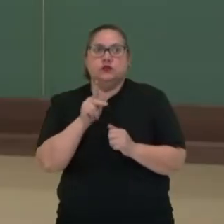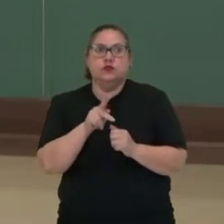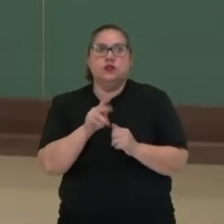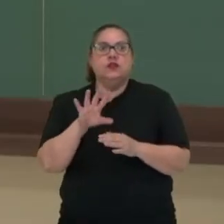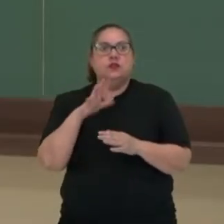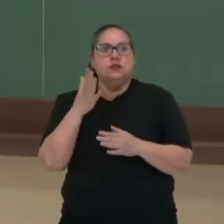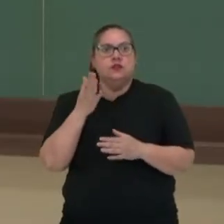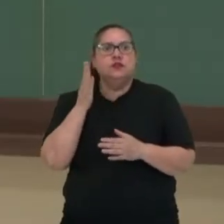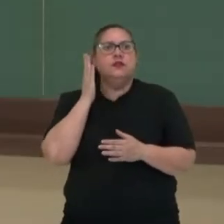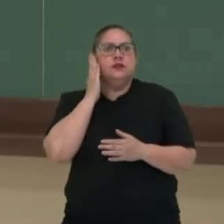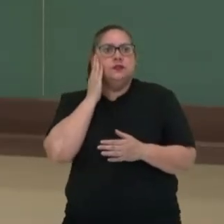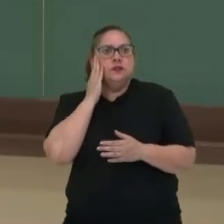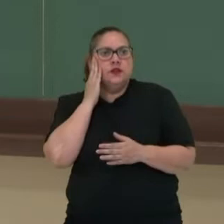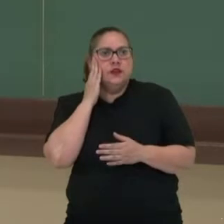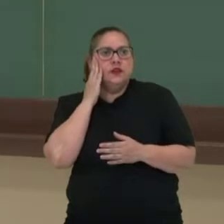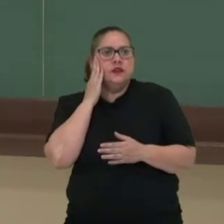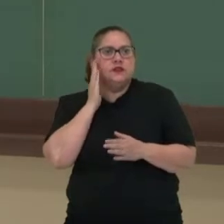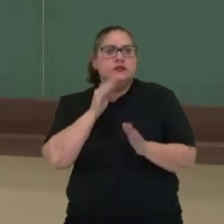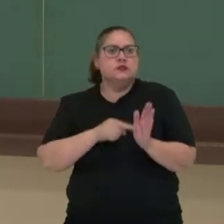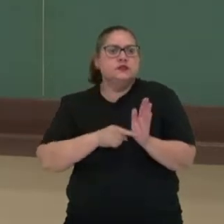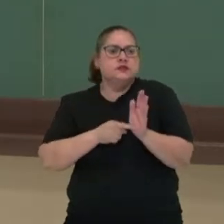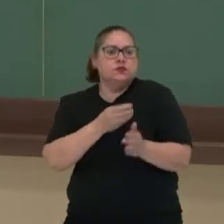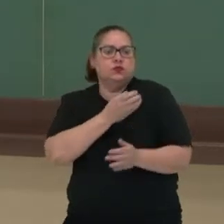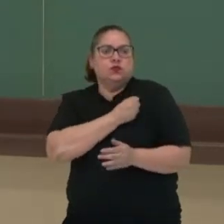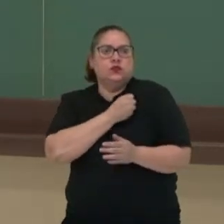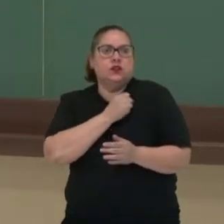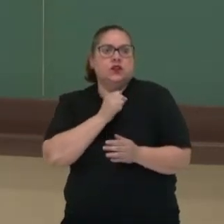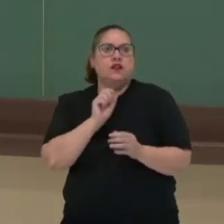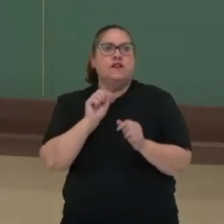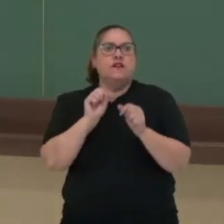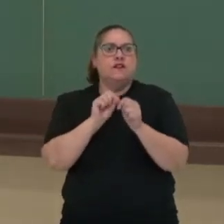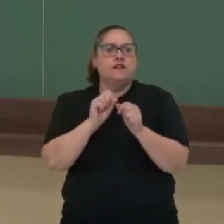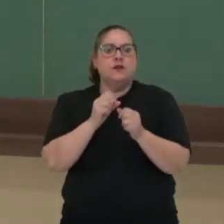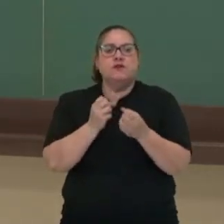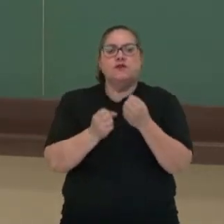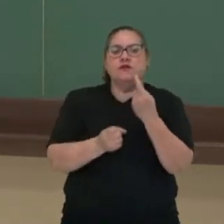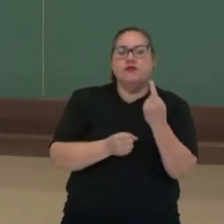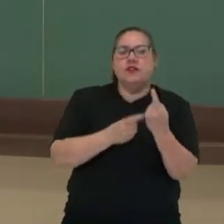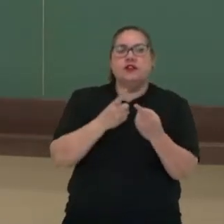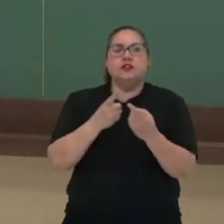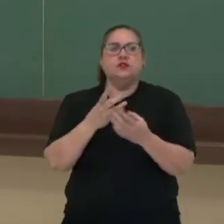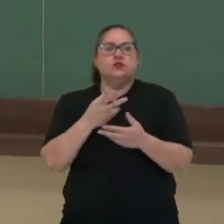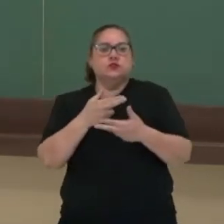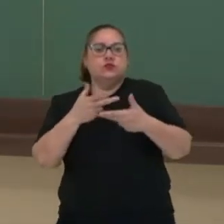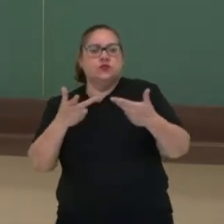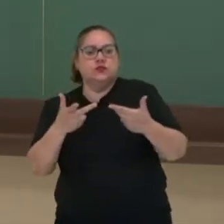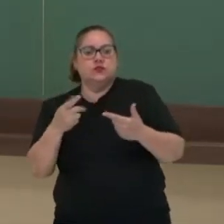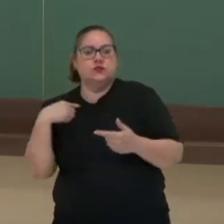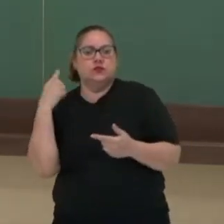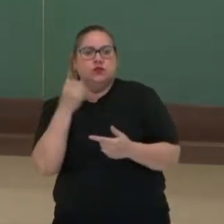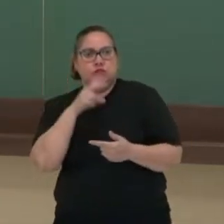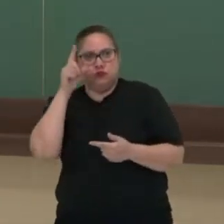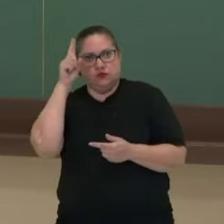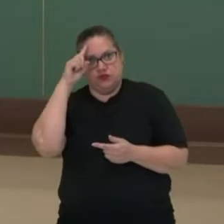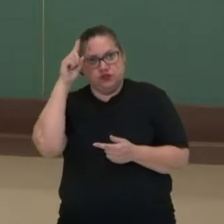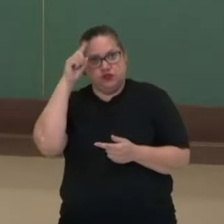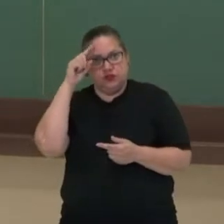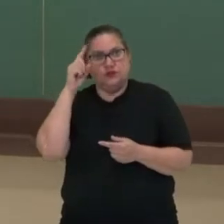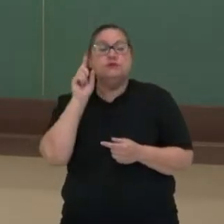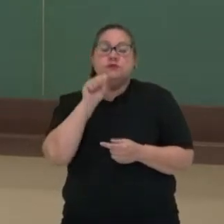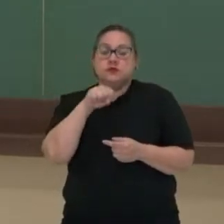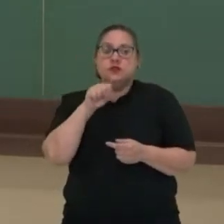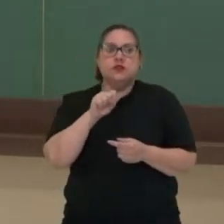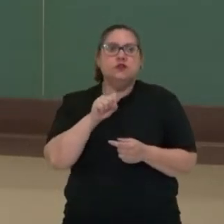Então, você sabia que a expressão numérica, ela se aplica em várias situações aí do nosso cotidiano? Isso mesmo.